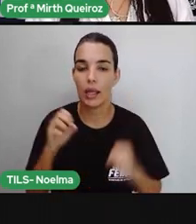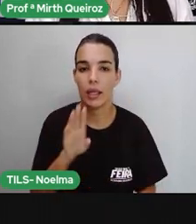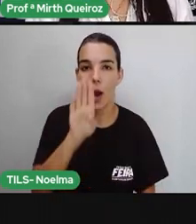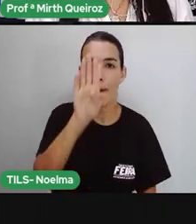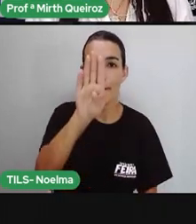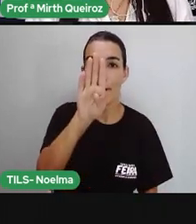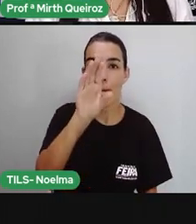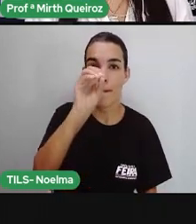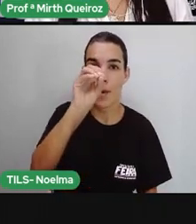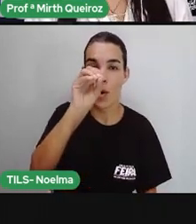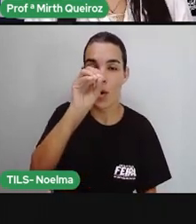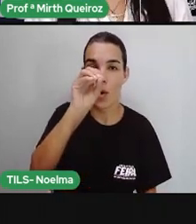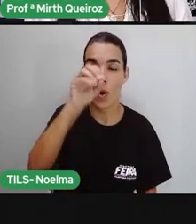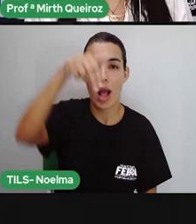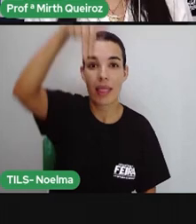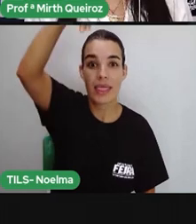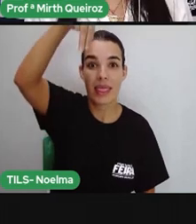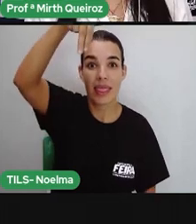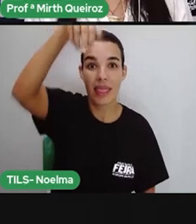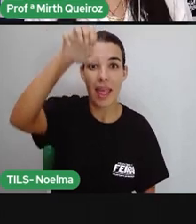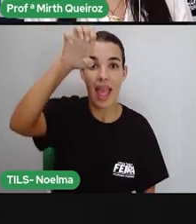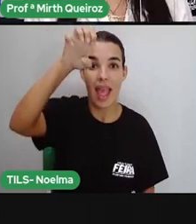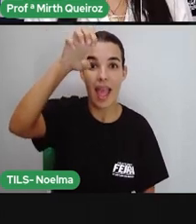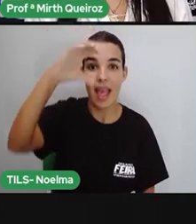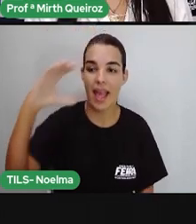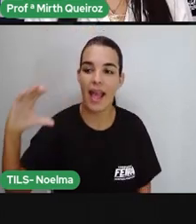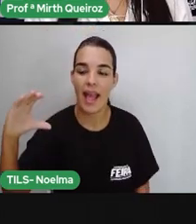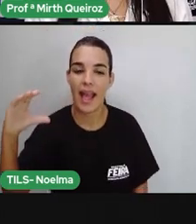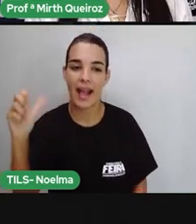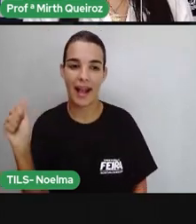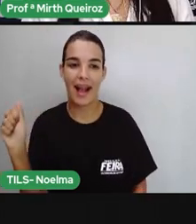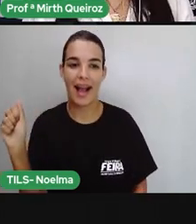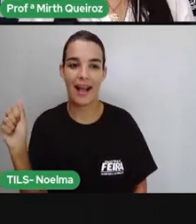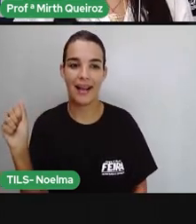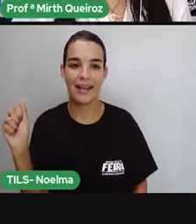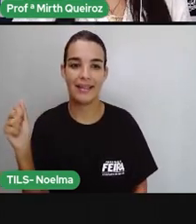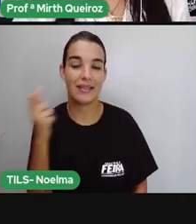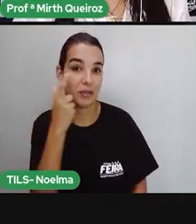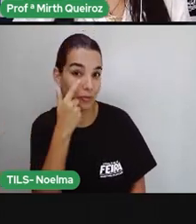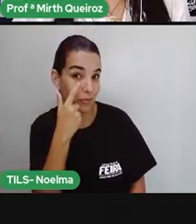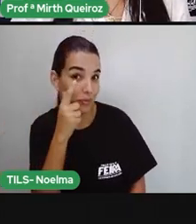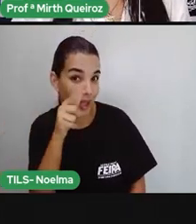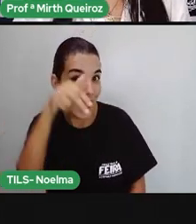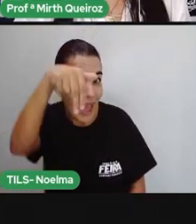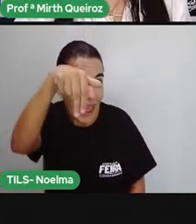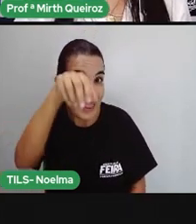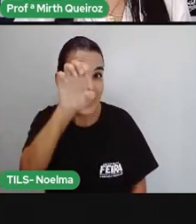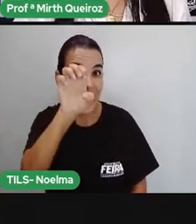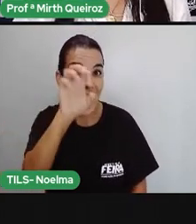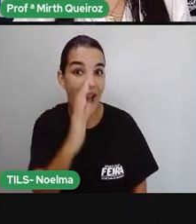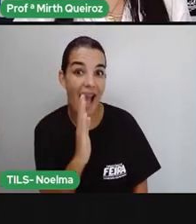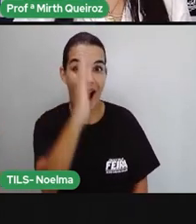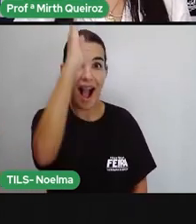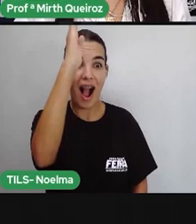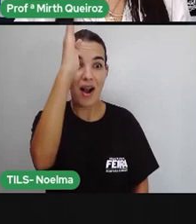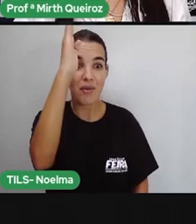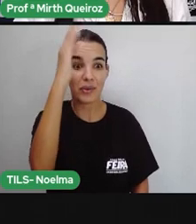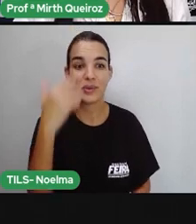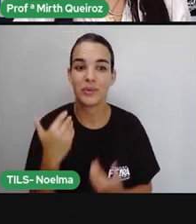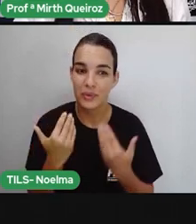Boneca. Qual é a sílaba mais forte? É o né. E o né, que posição na palavra?